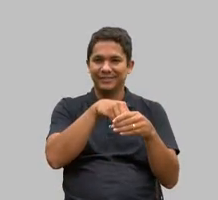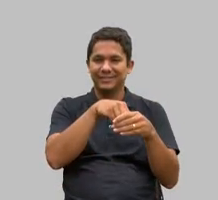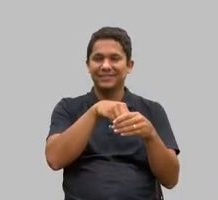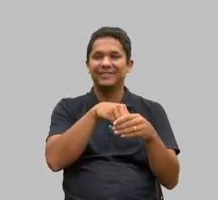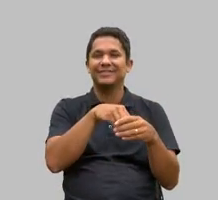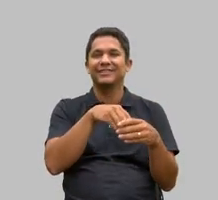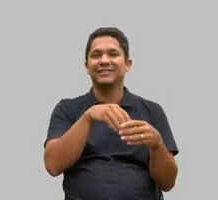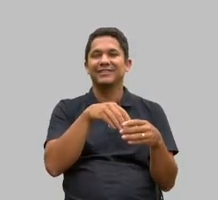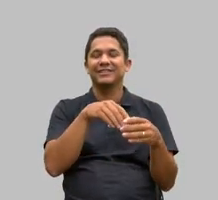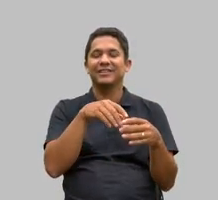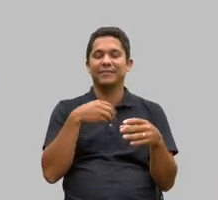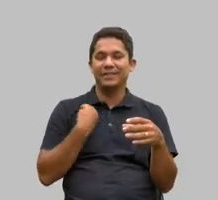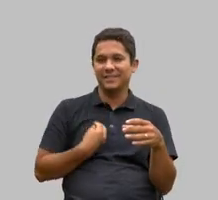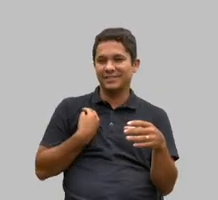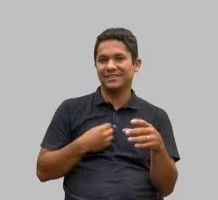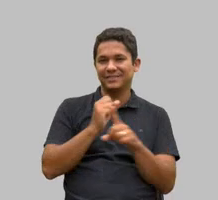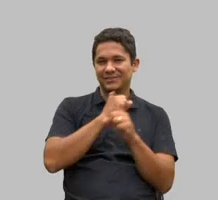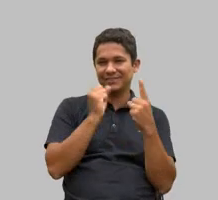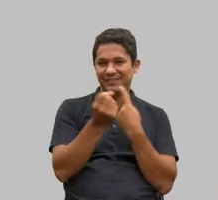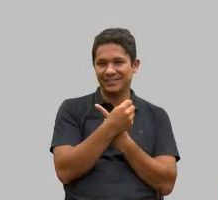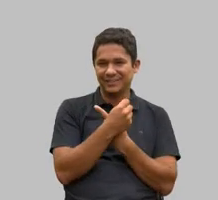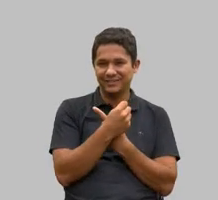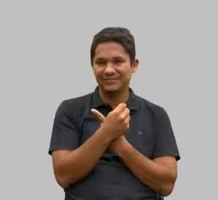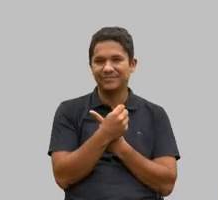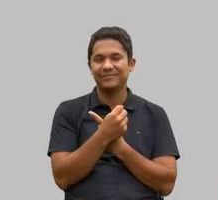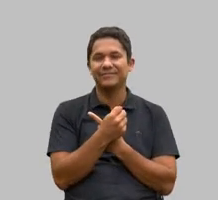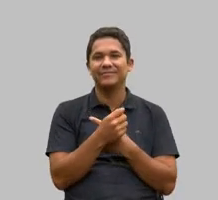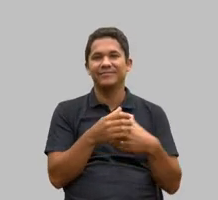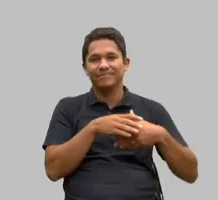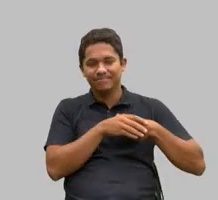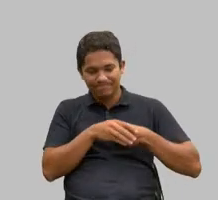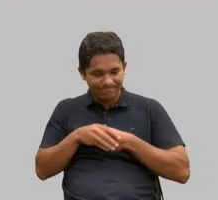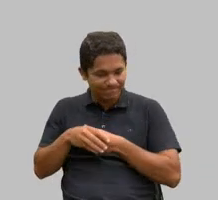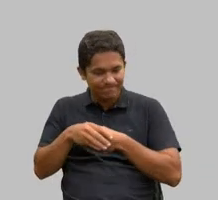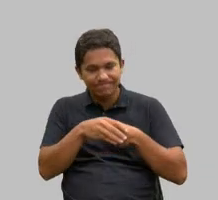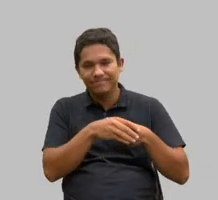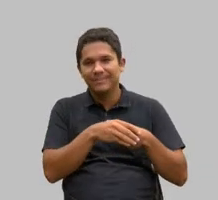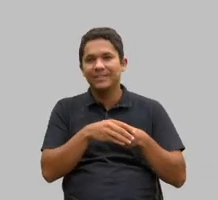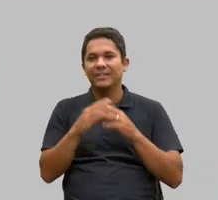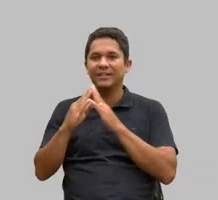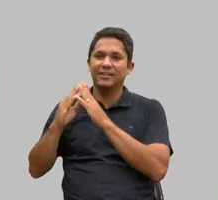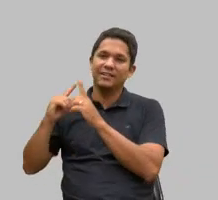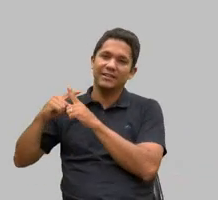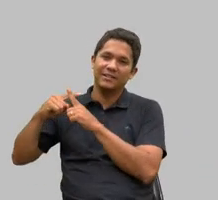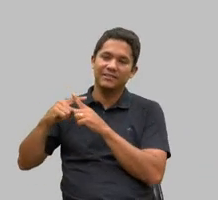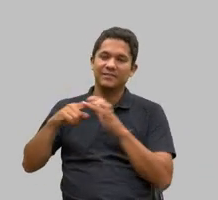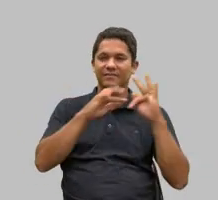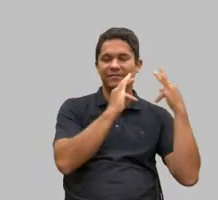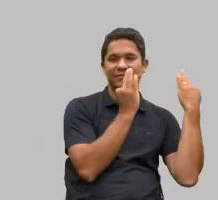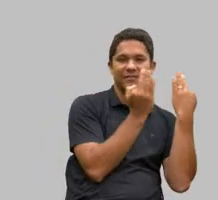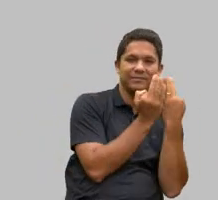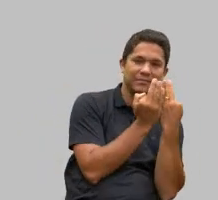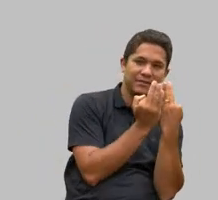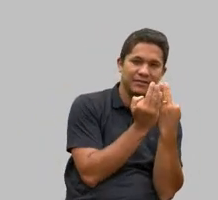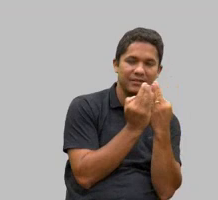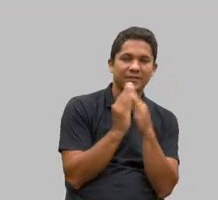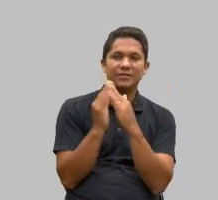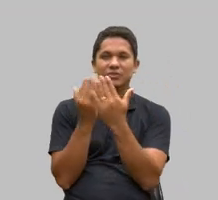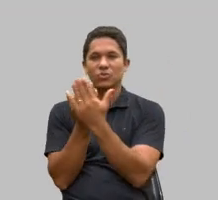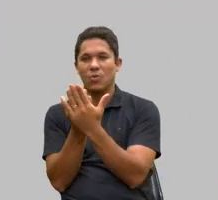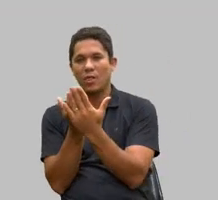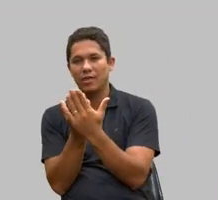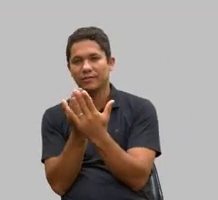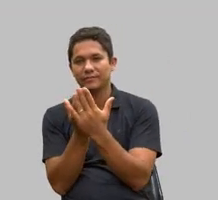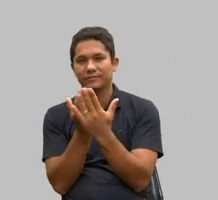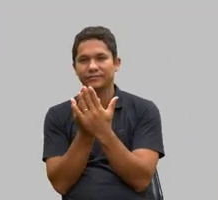sociedade e dando as mãos igreja família escola e